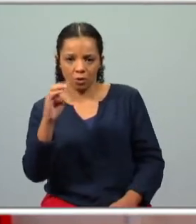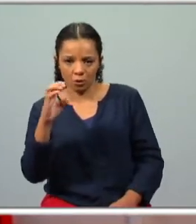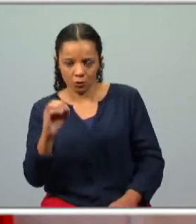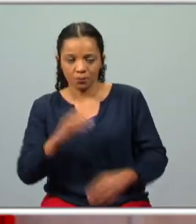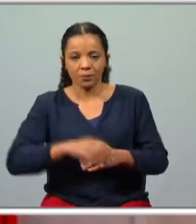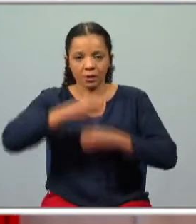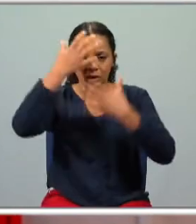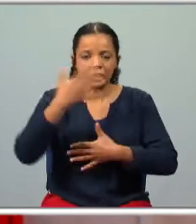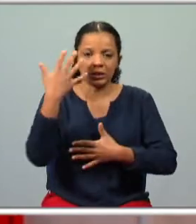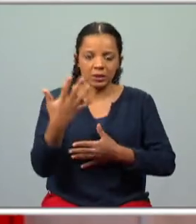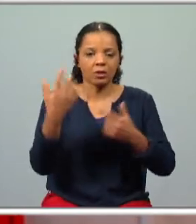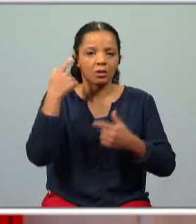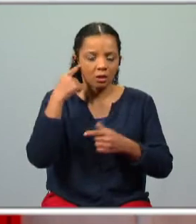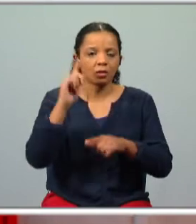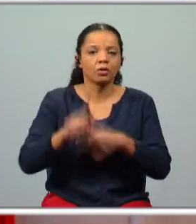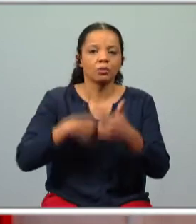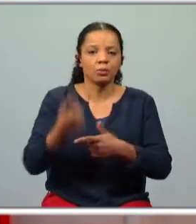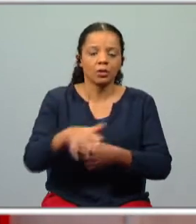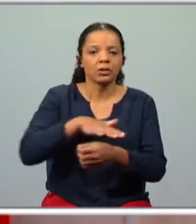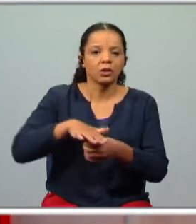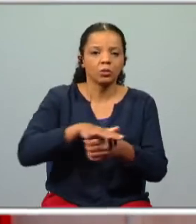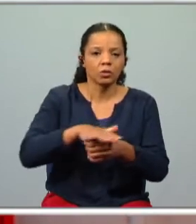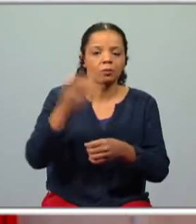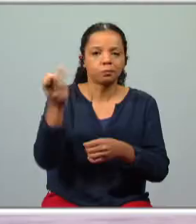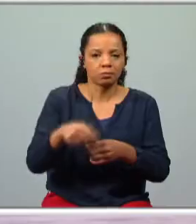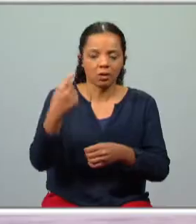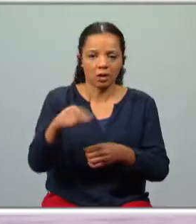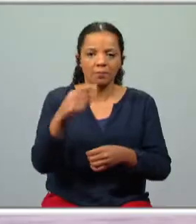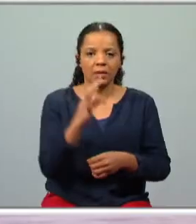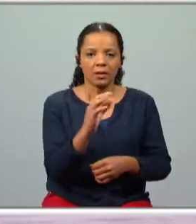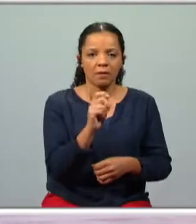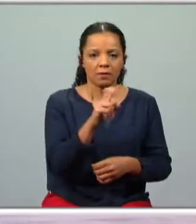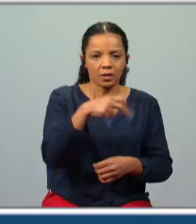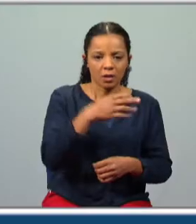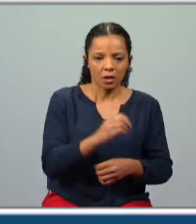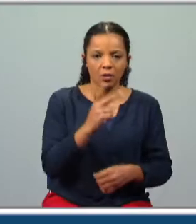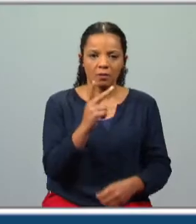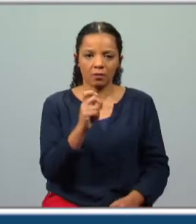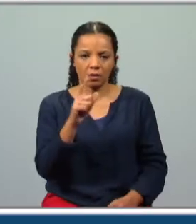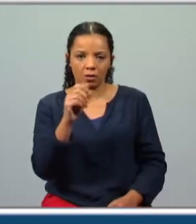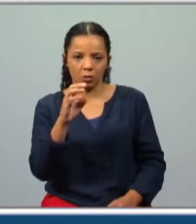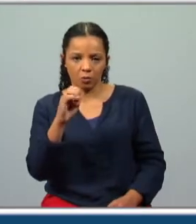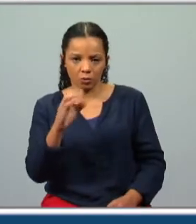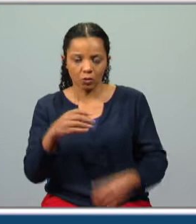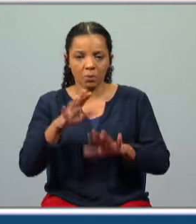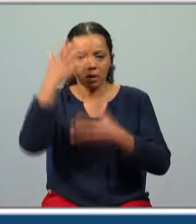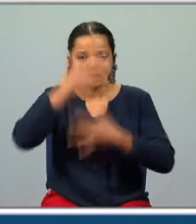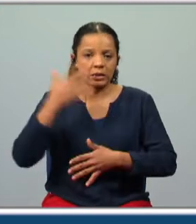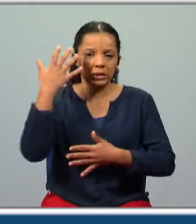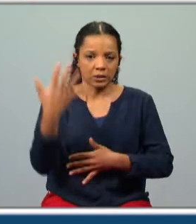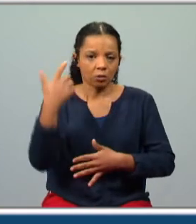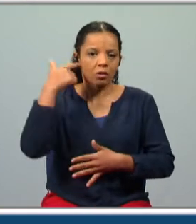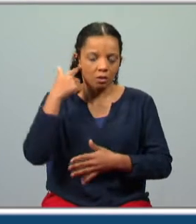exatamente após uma situação que envolve Fernão Veloso. E diante das naus, portanto, passados esses cinco dias,